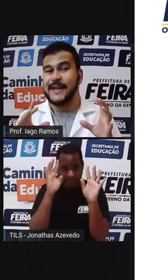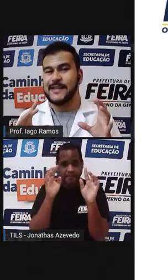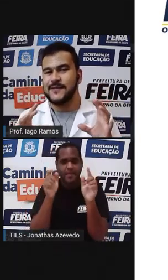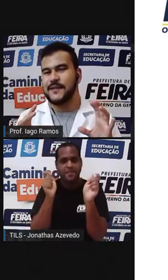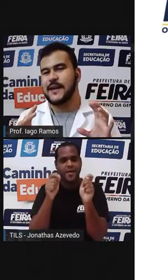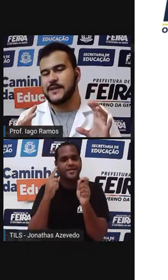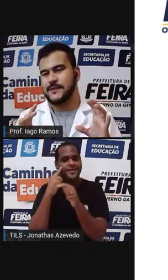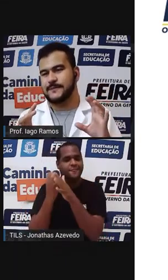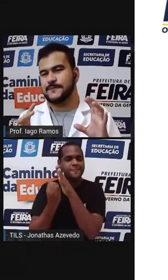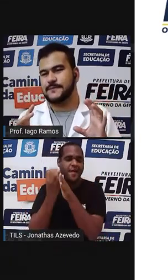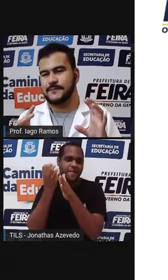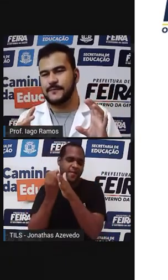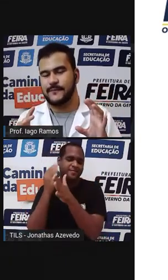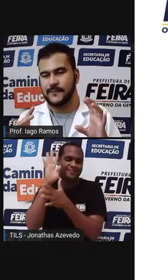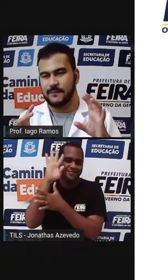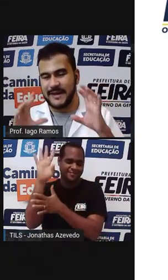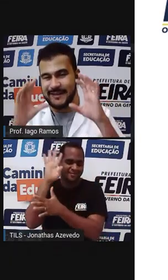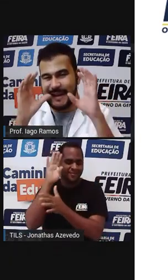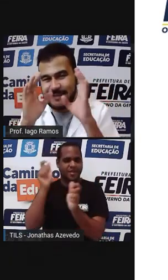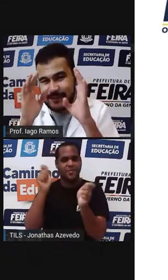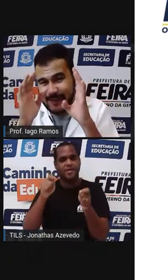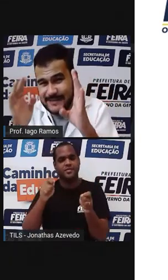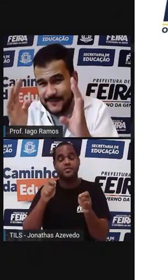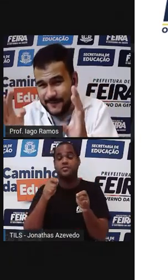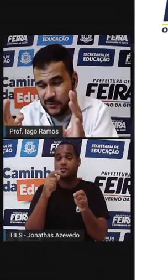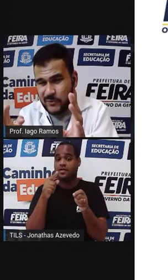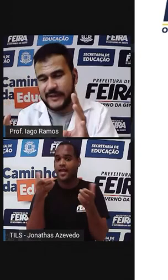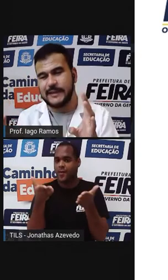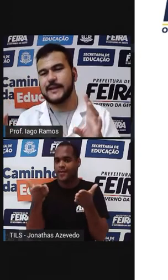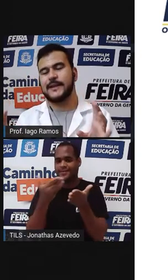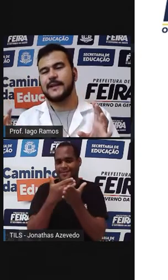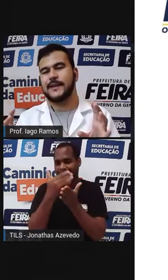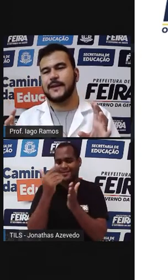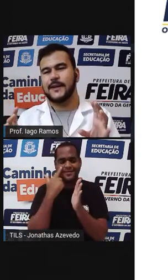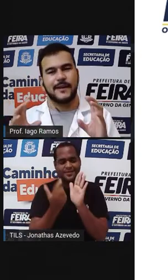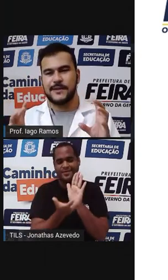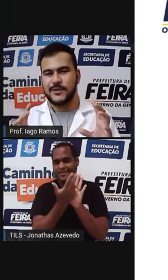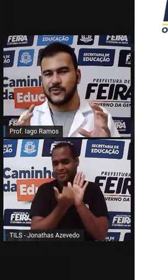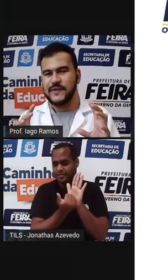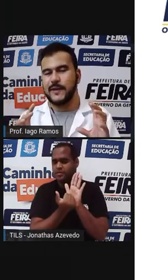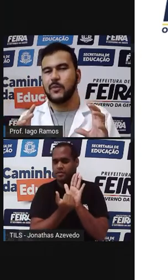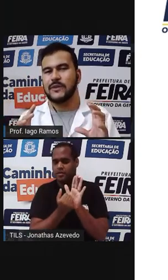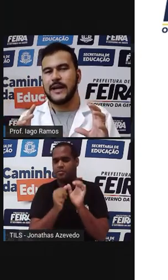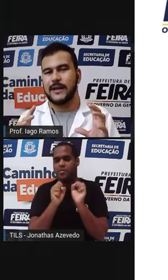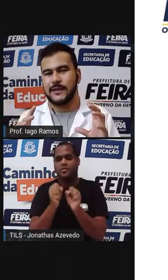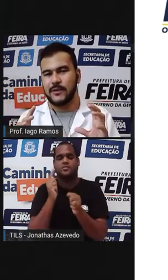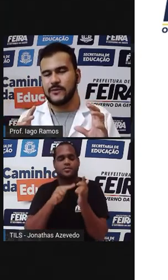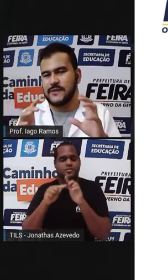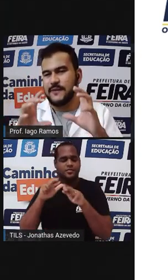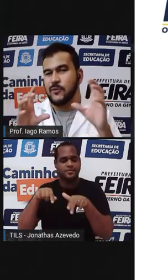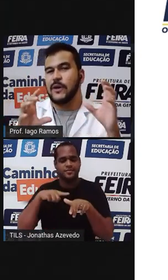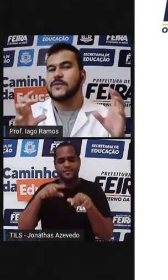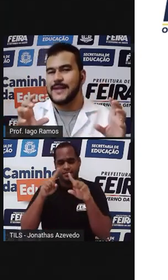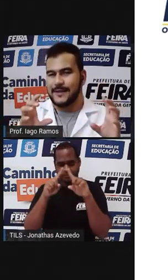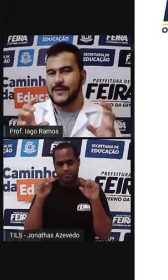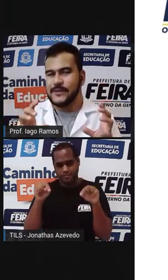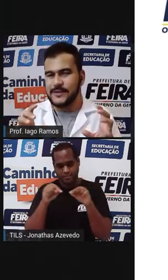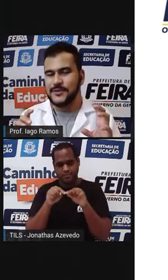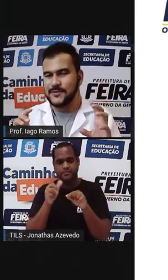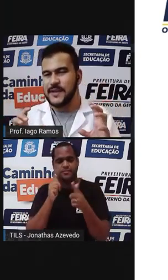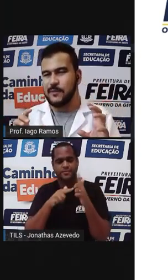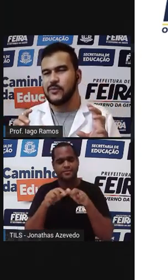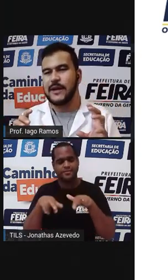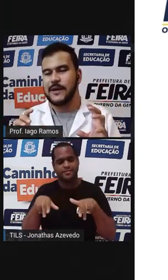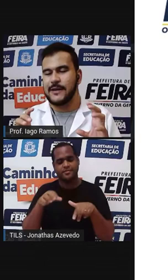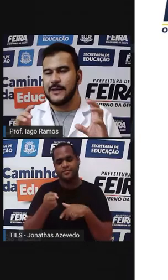nossa criatividade. Para dessa figura que está aí, a gente conseguir montar retângulos e ver quantos retângulos